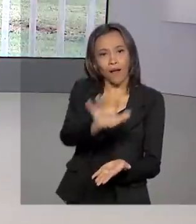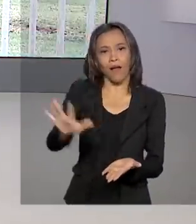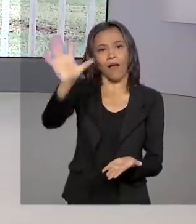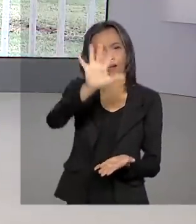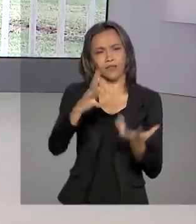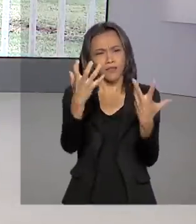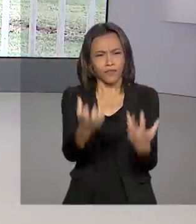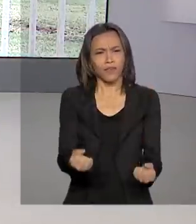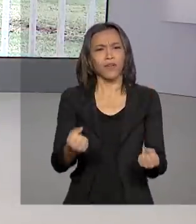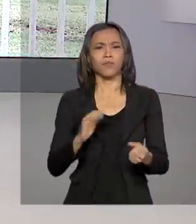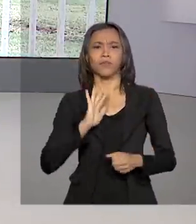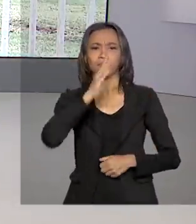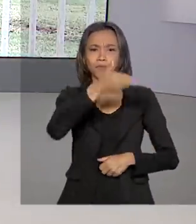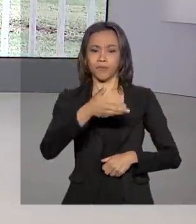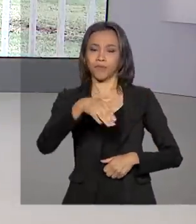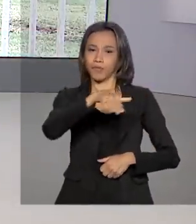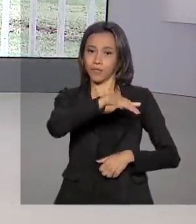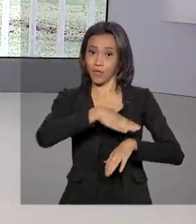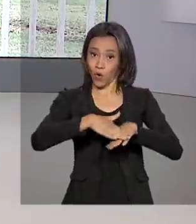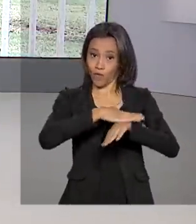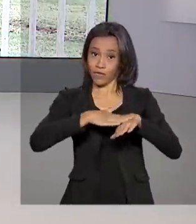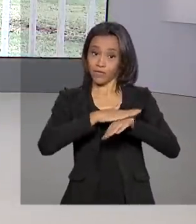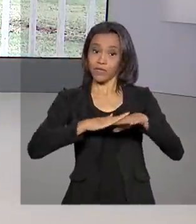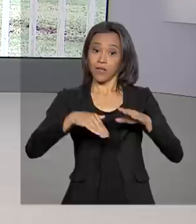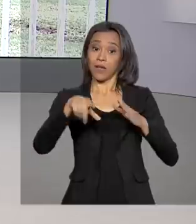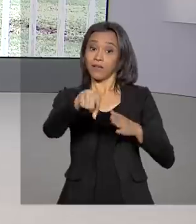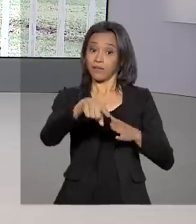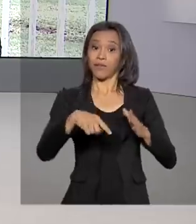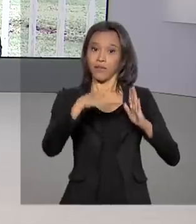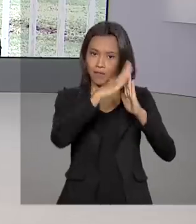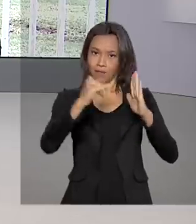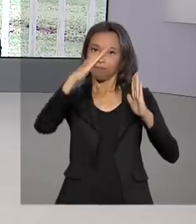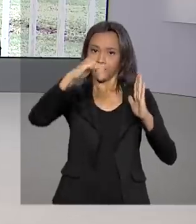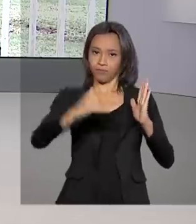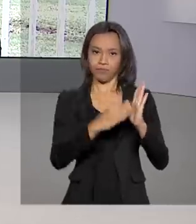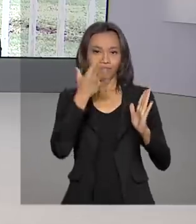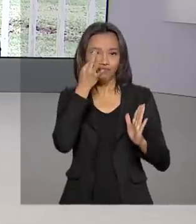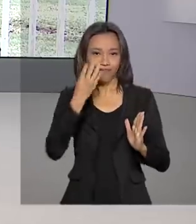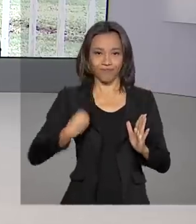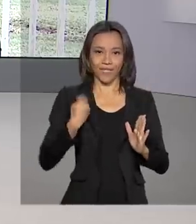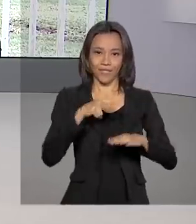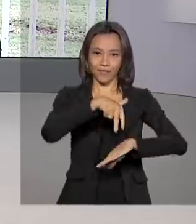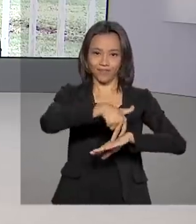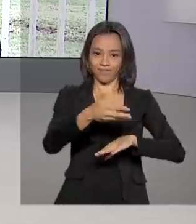Alvorada conversar com a repórter Luciana Colares de Holanda. traz as informações pra gente. Lu, bom dia.